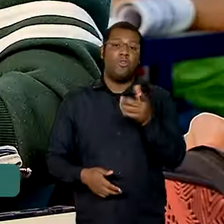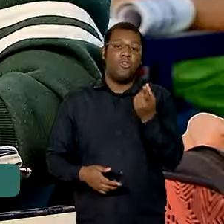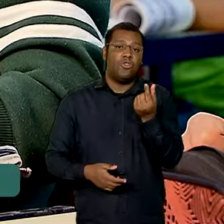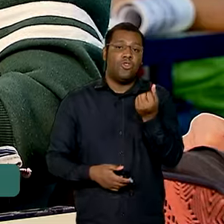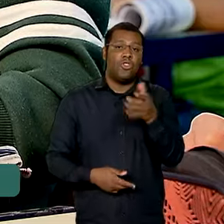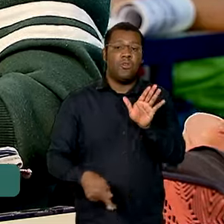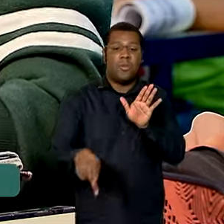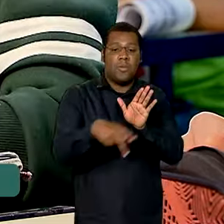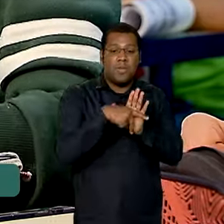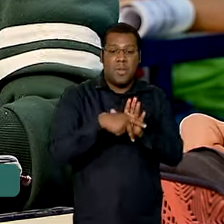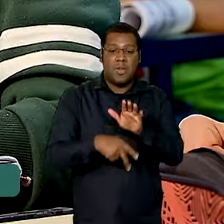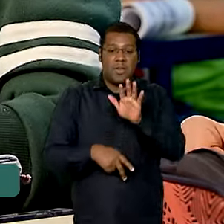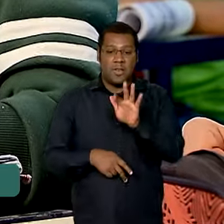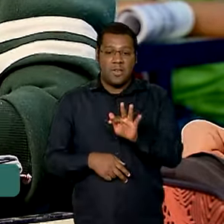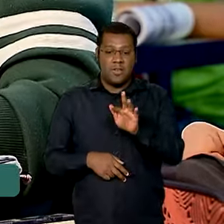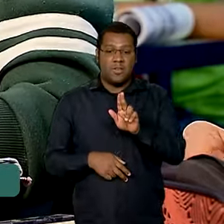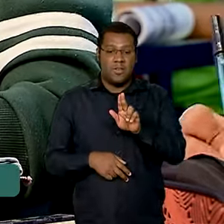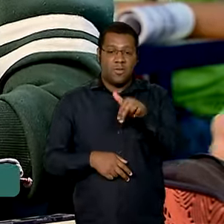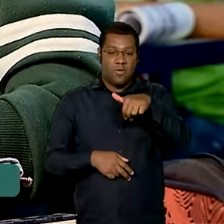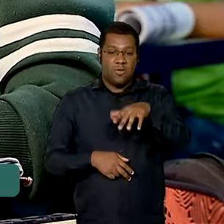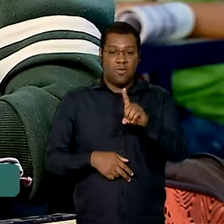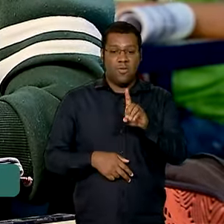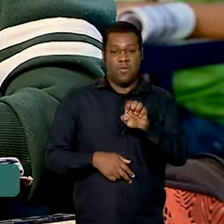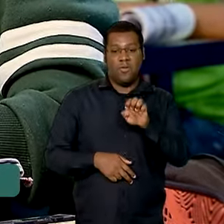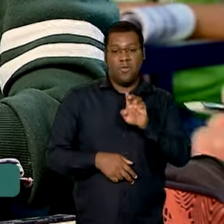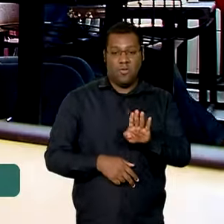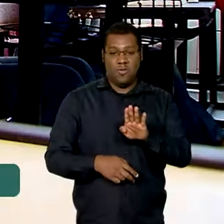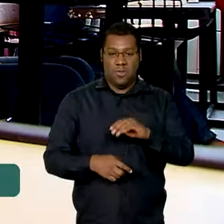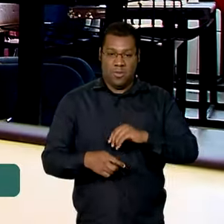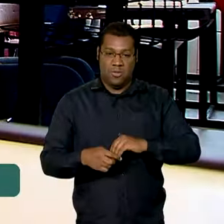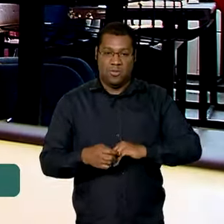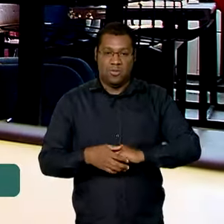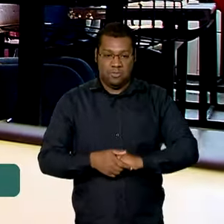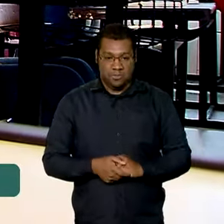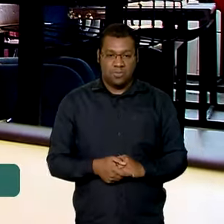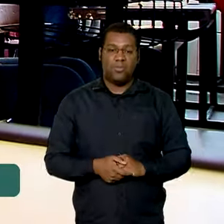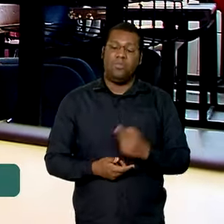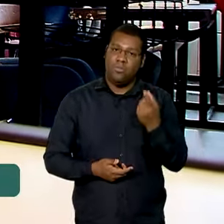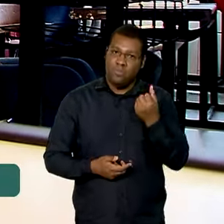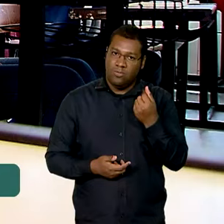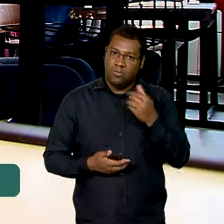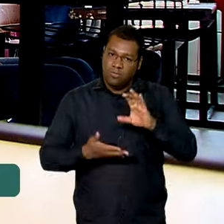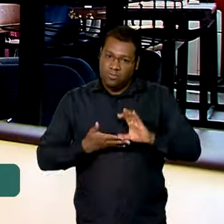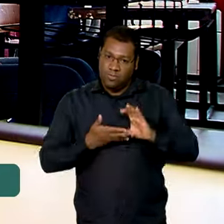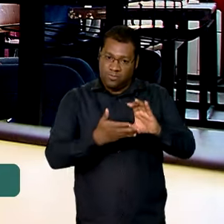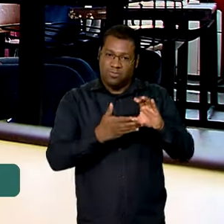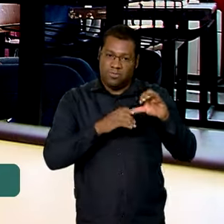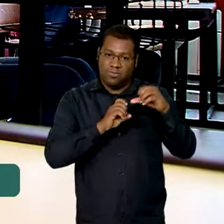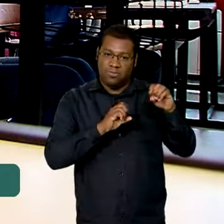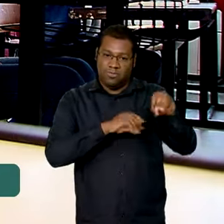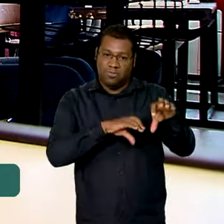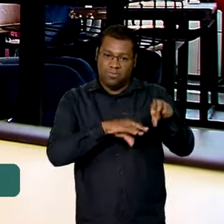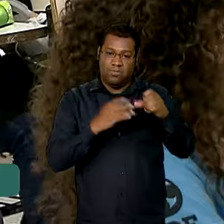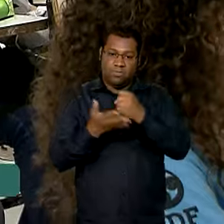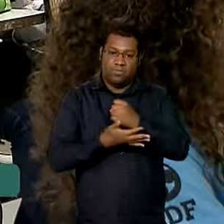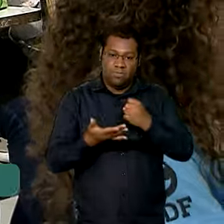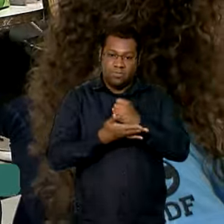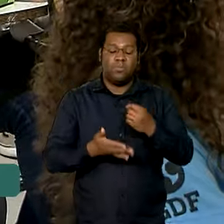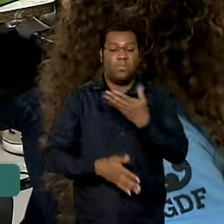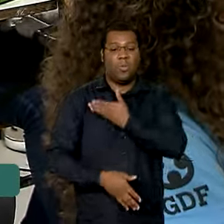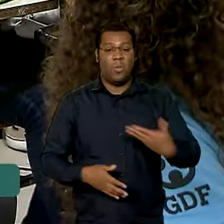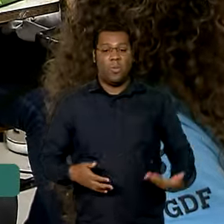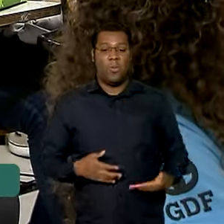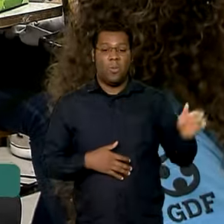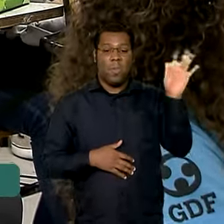ajuste da receita estimada com a receita efetivamente arrecadada no ano passado. Segundo o governo federal,